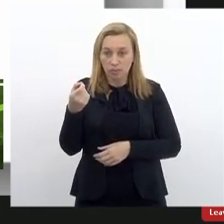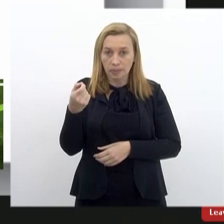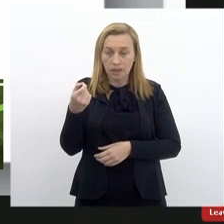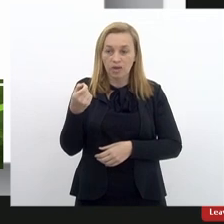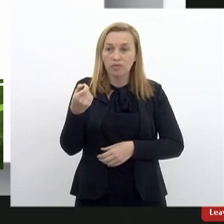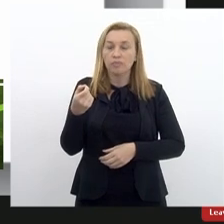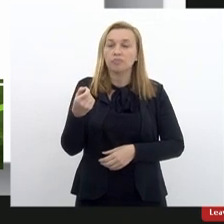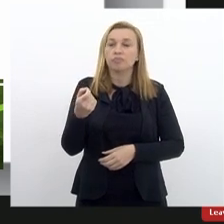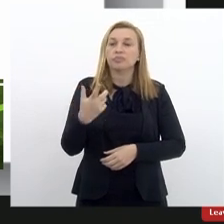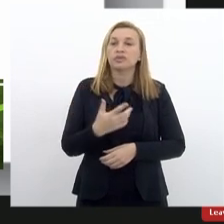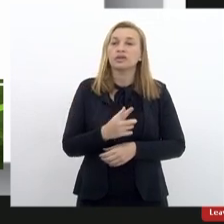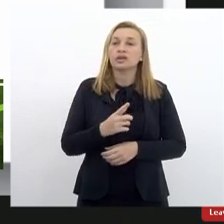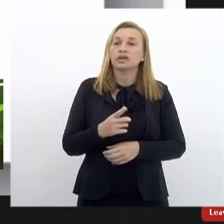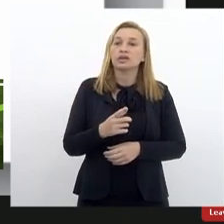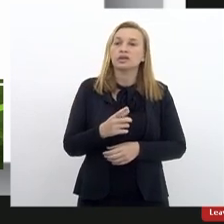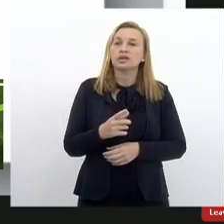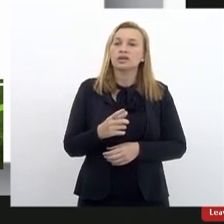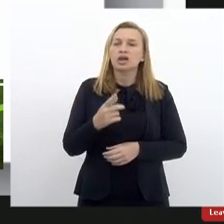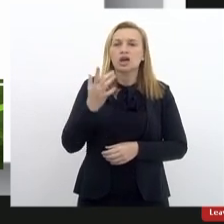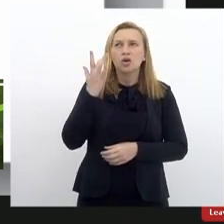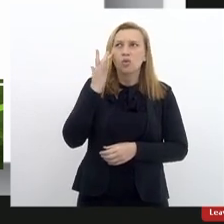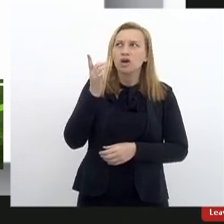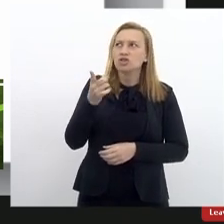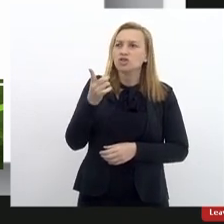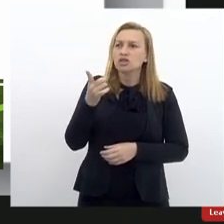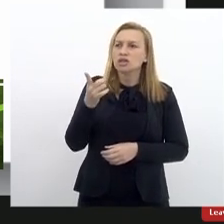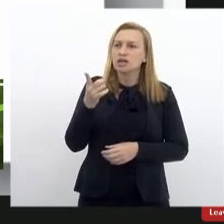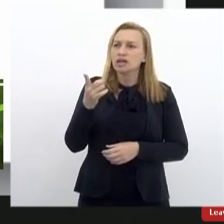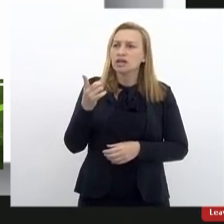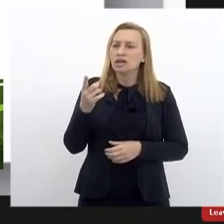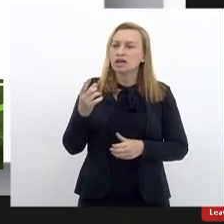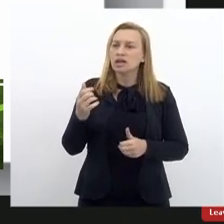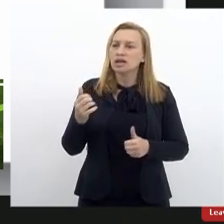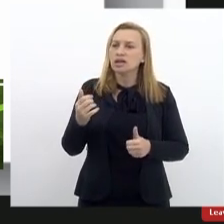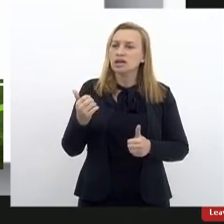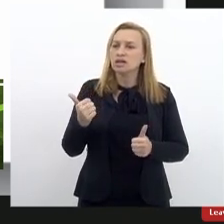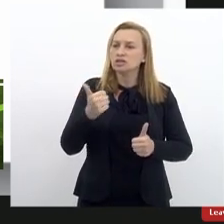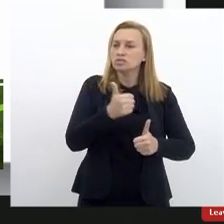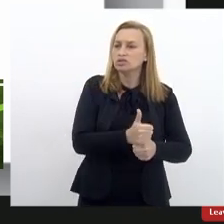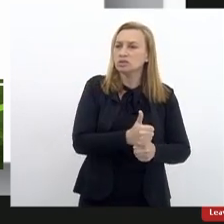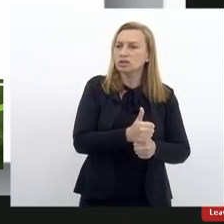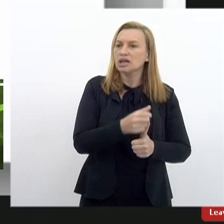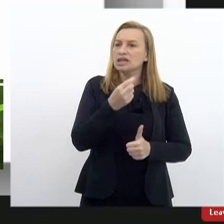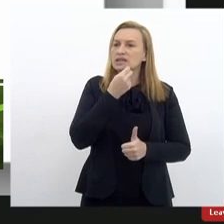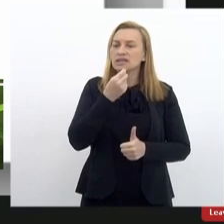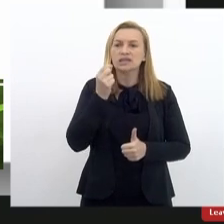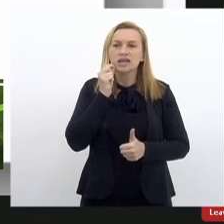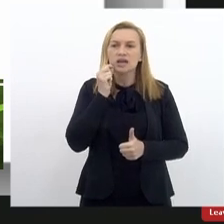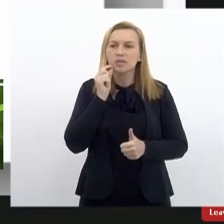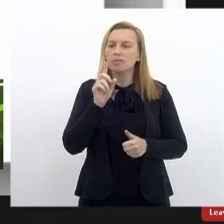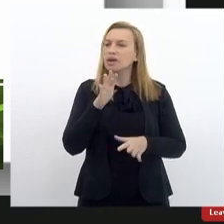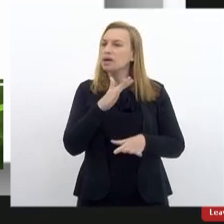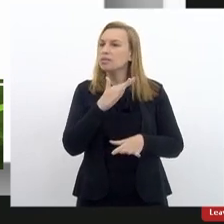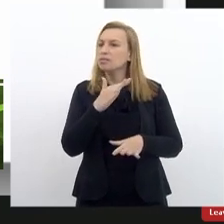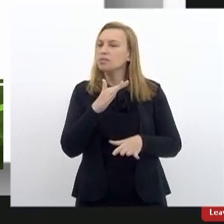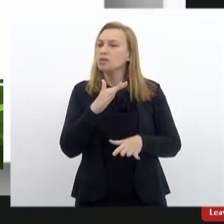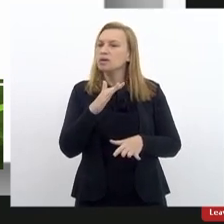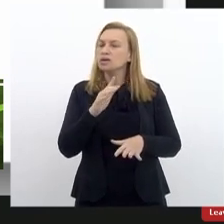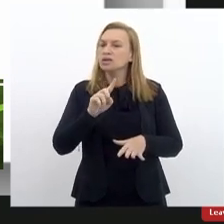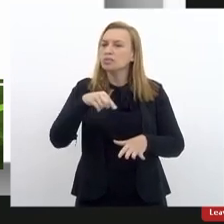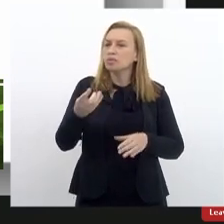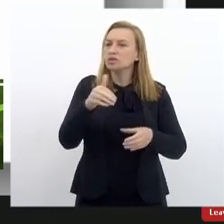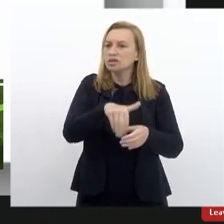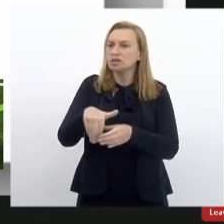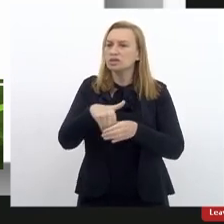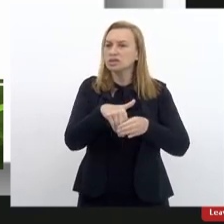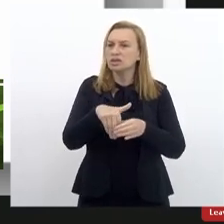e a posse, se não me equivoco, ela se dá em setembro, por força do falecimento, nesse período, logo após a eleição, de um dos nossos